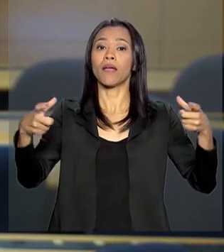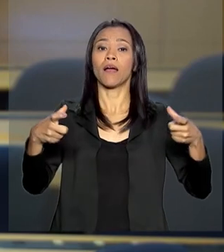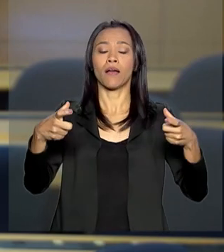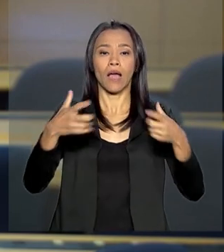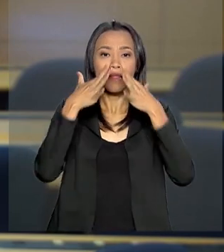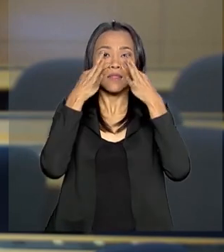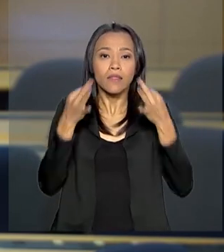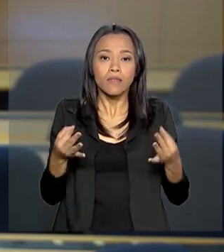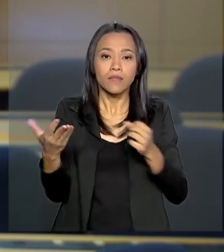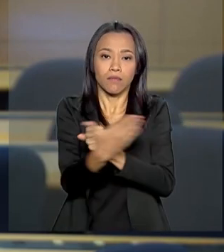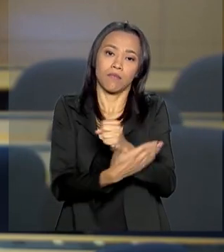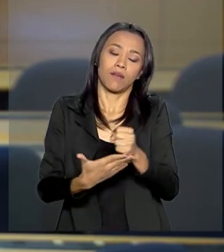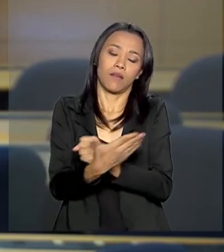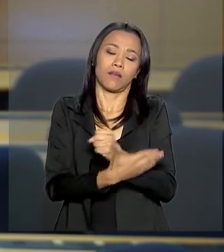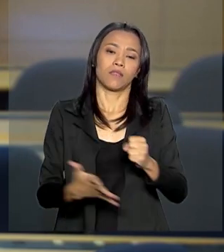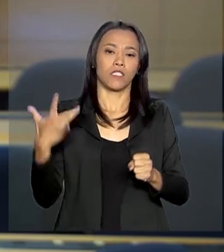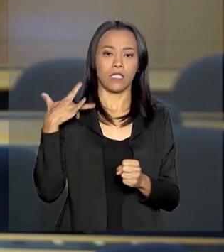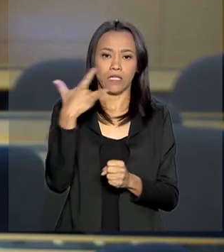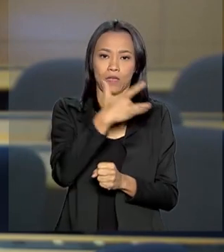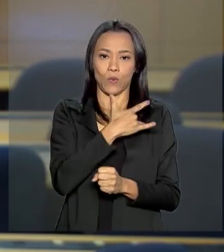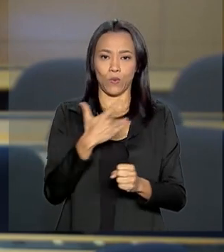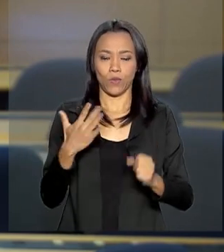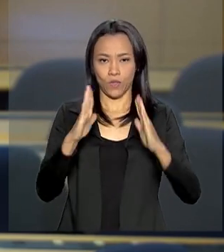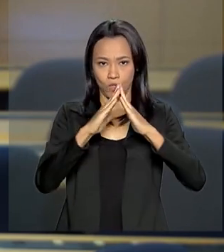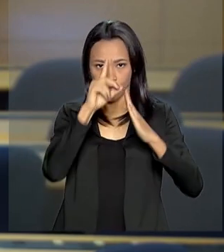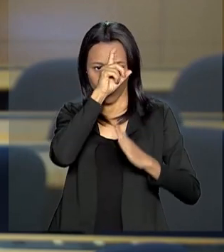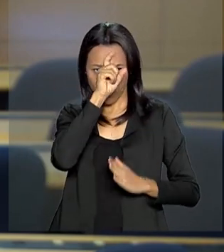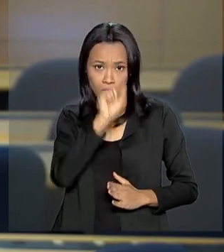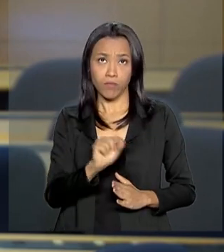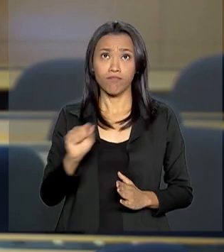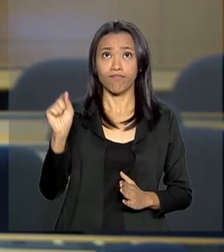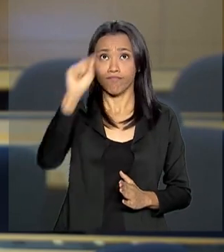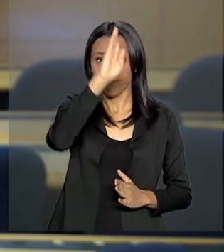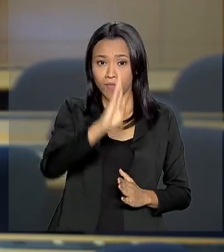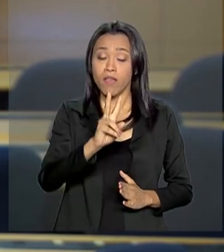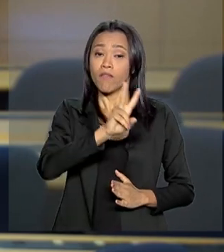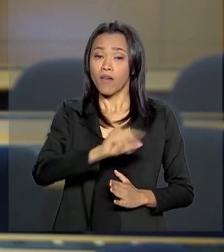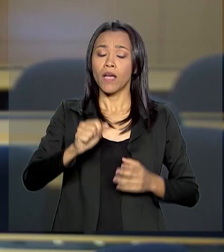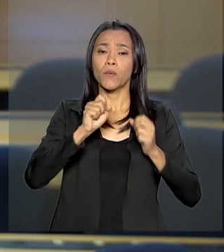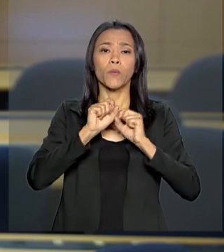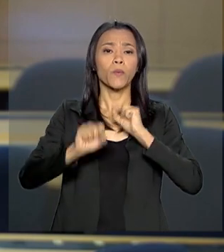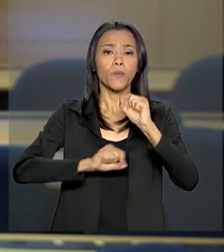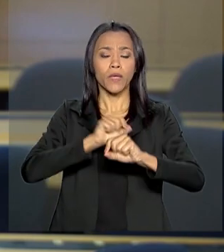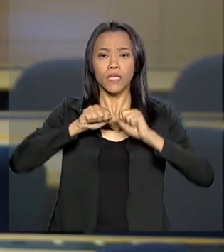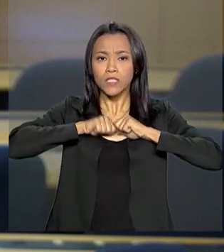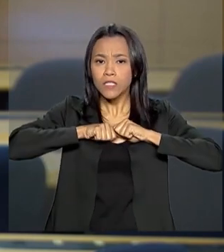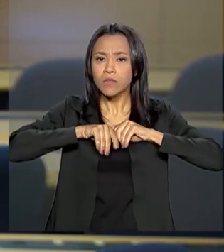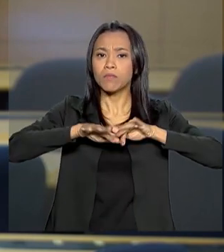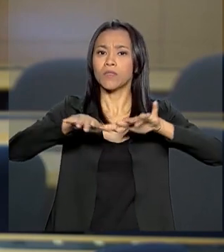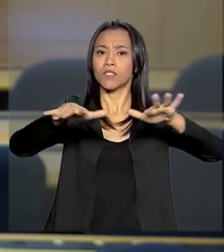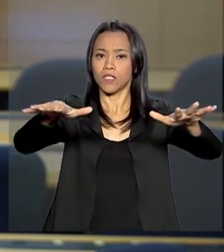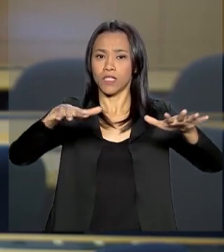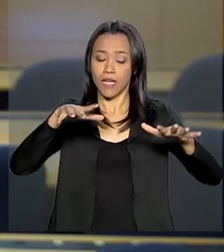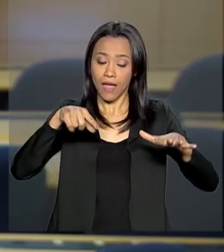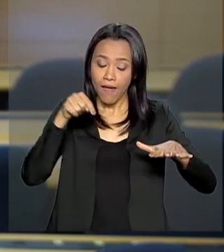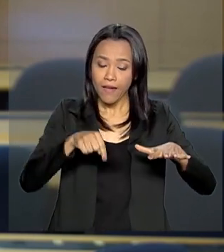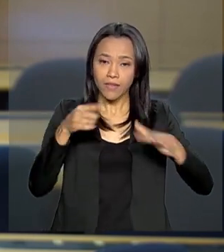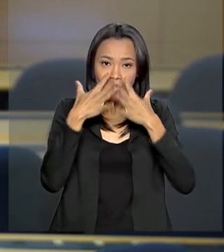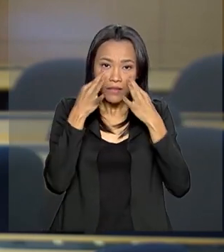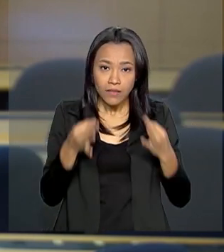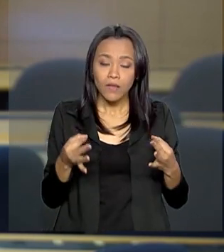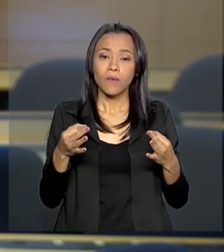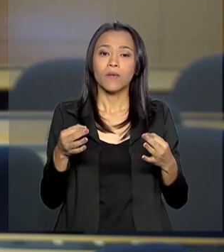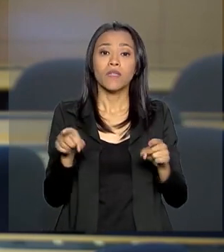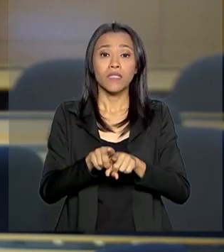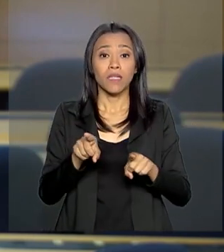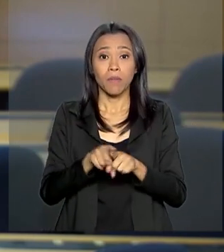saúde do país. Com a medida, será possível expandir os serviços da atenção primária e desafogar